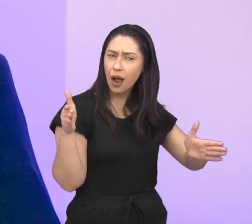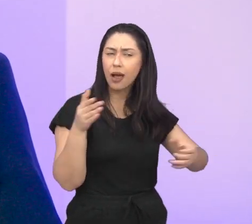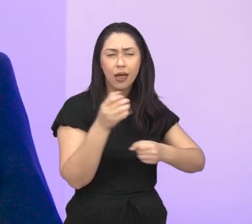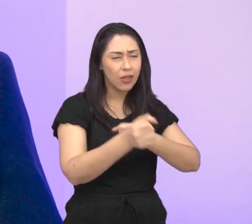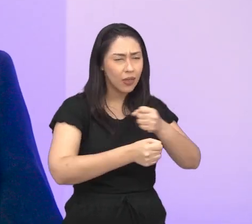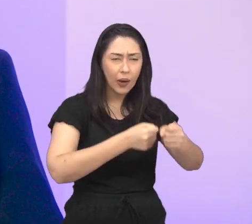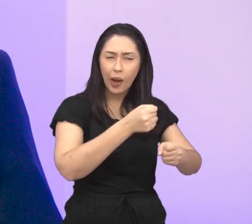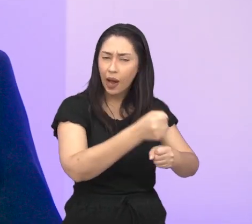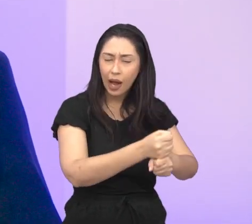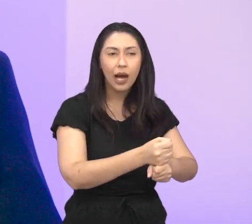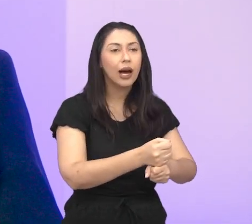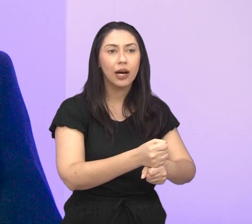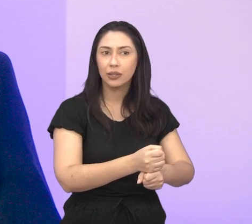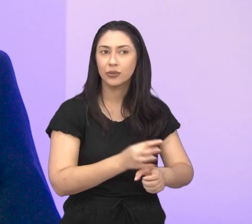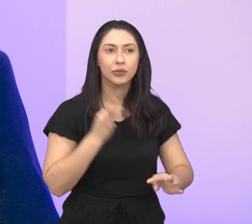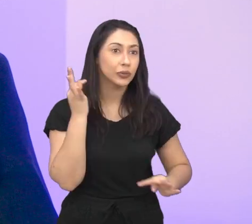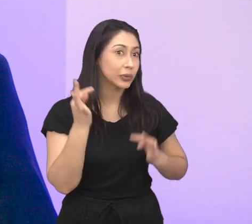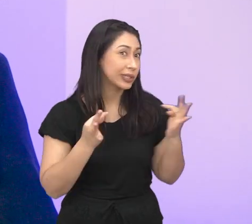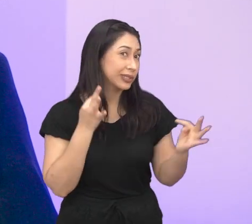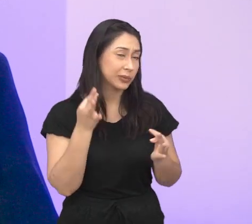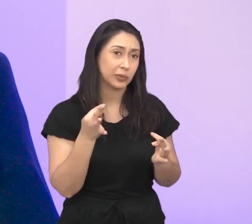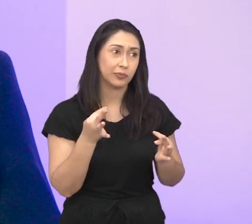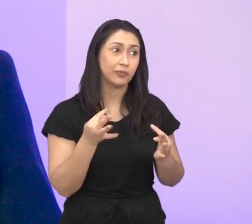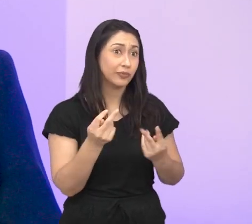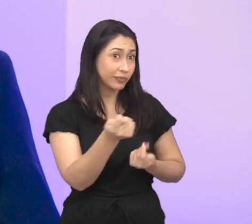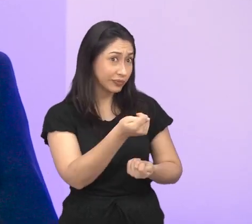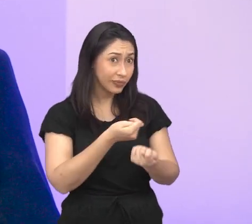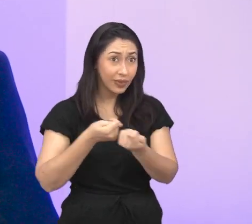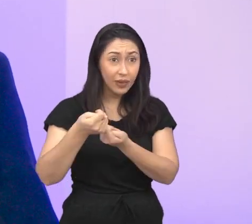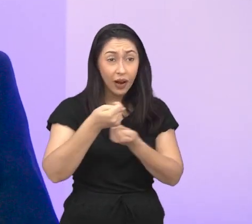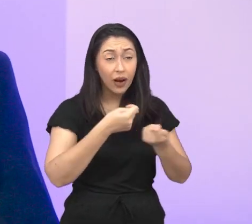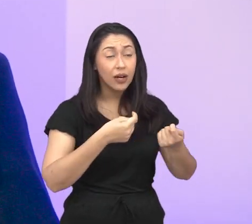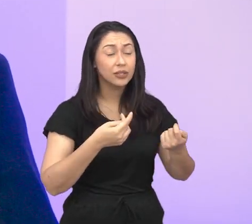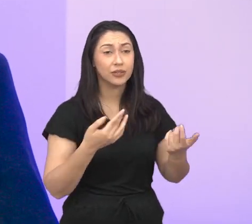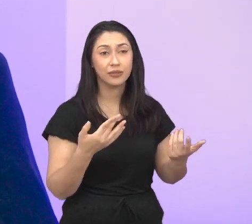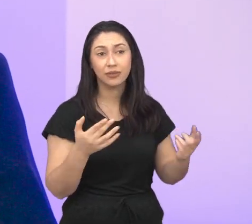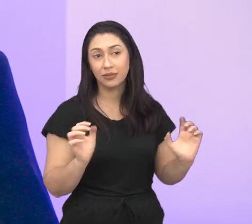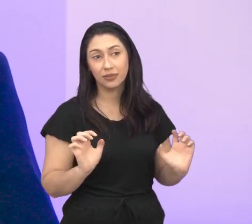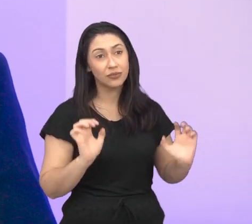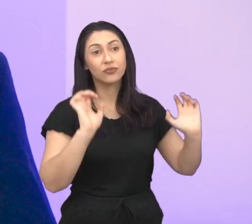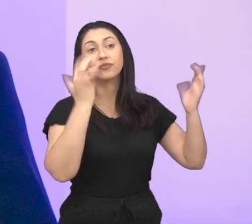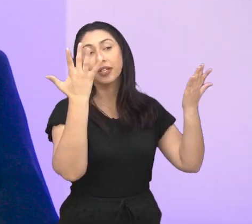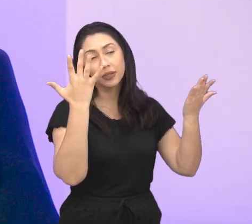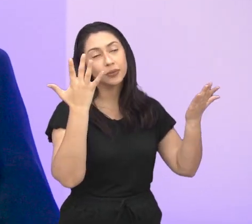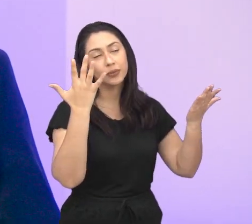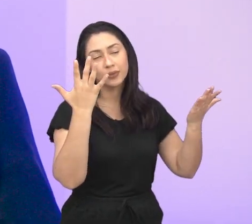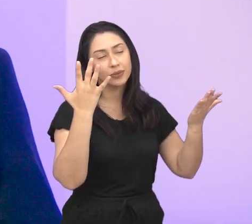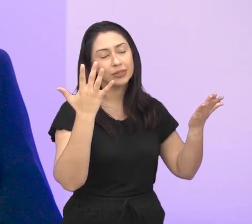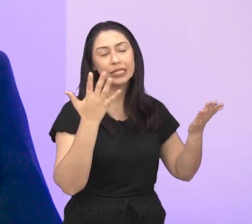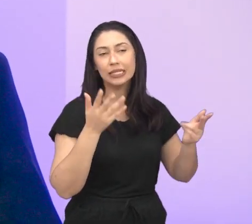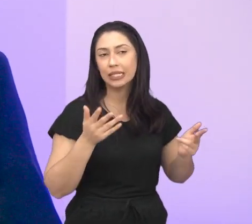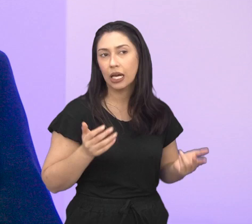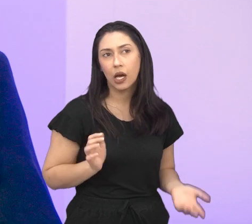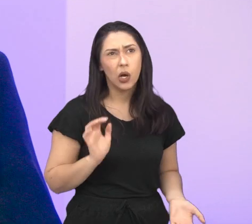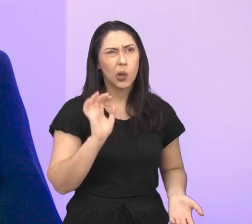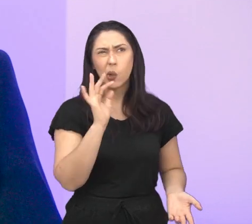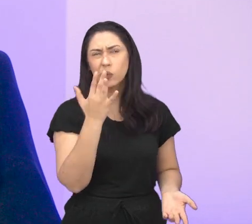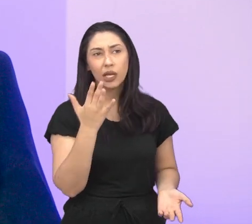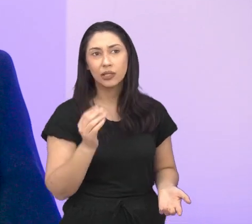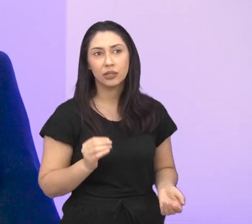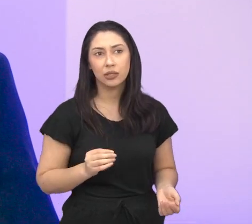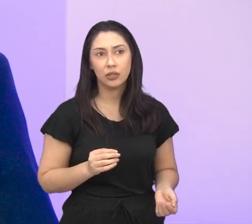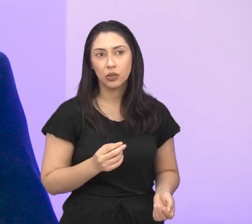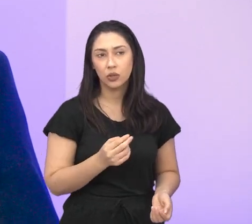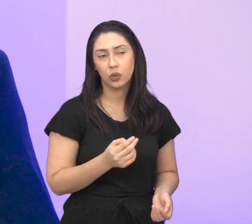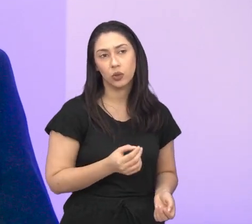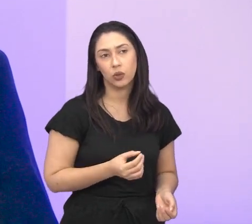ano, em função do turismo de negócio, principalmente, dos eventos, que esses acontecem na sua grande maioria no segundo